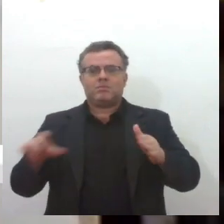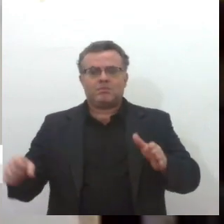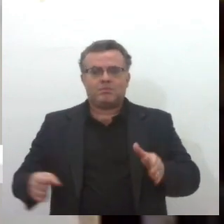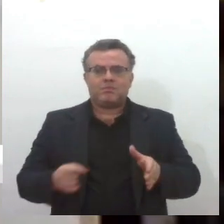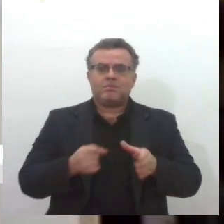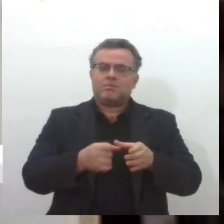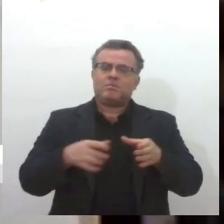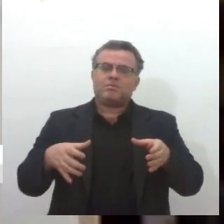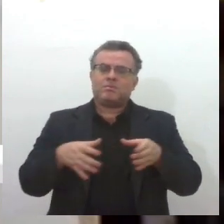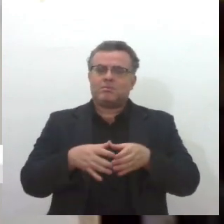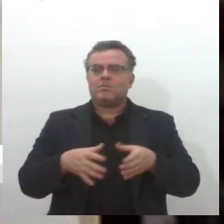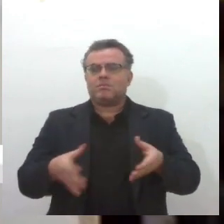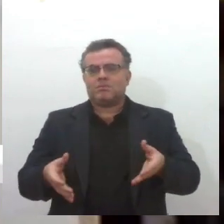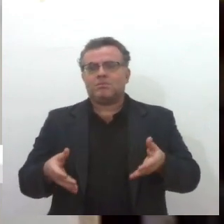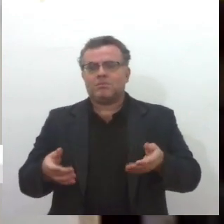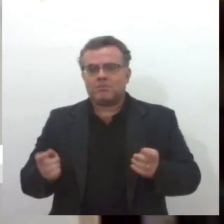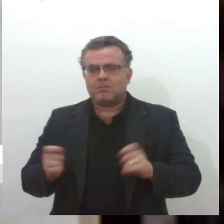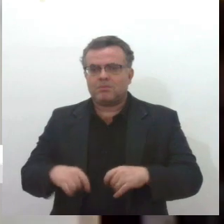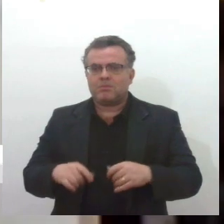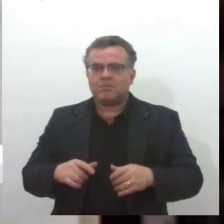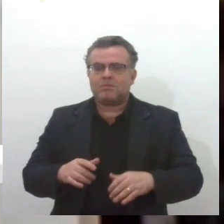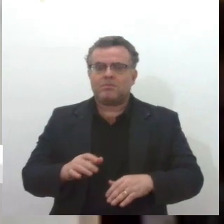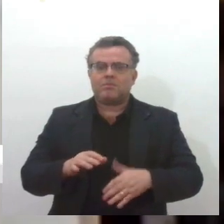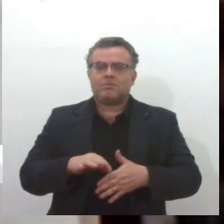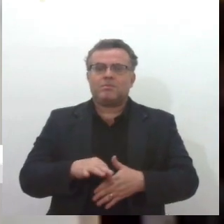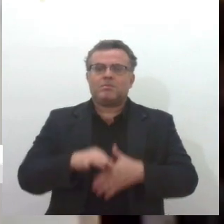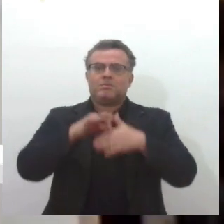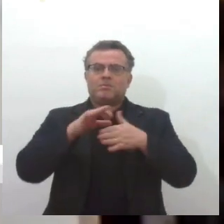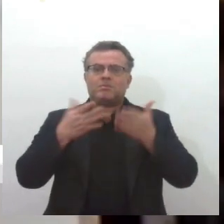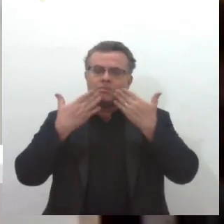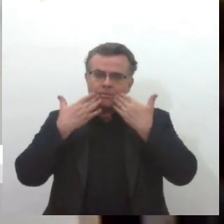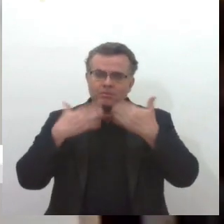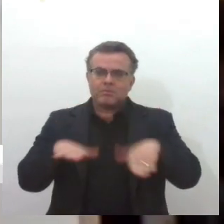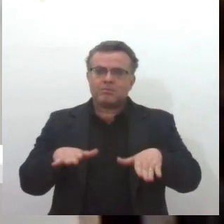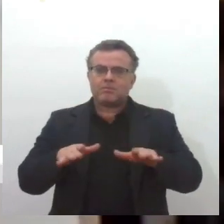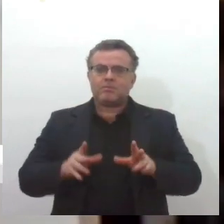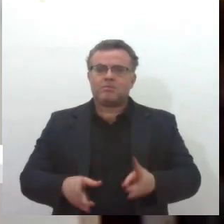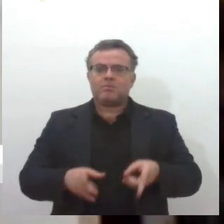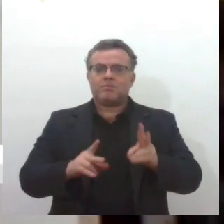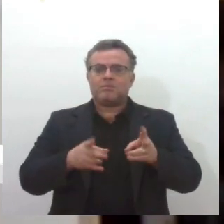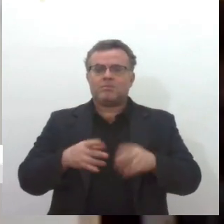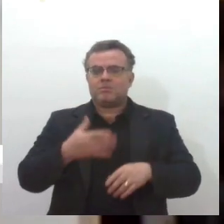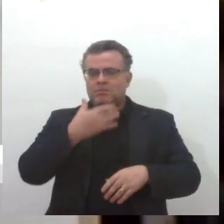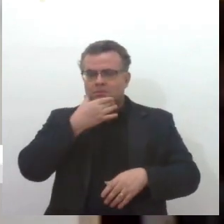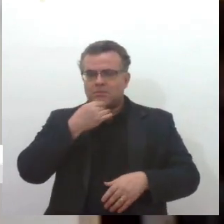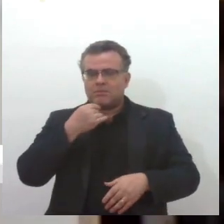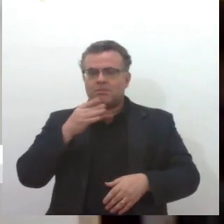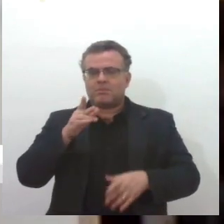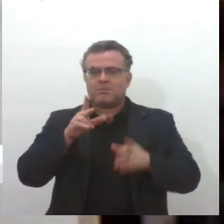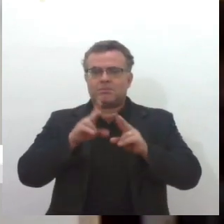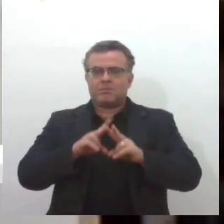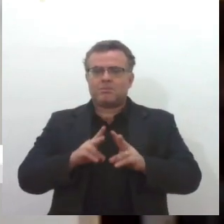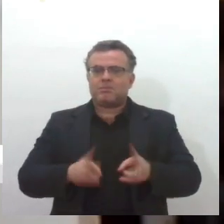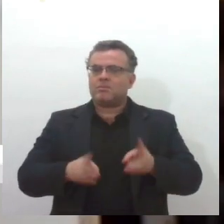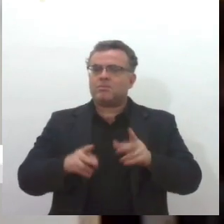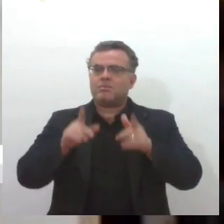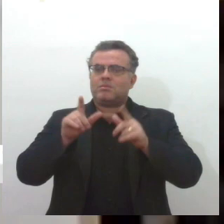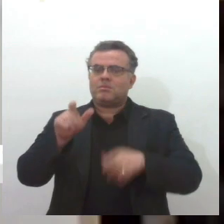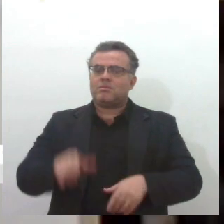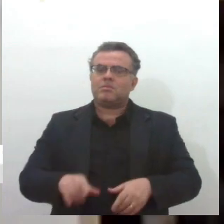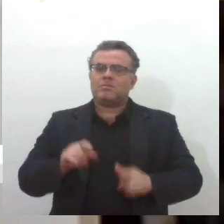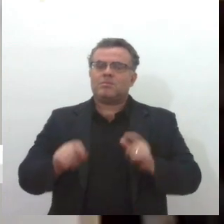até porque a liderança parece natural do sexo masculino, né? Eu, por exemplo, quando eu